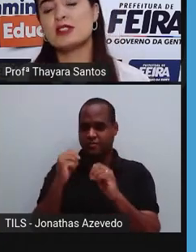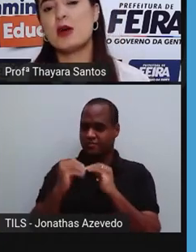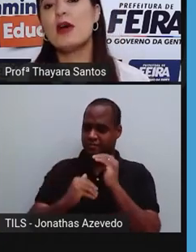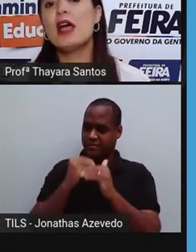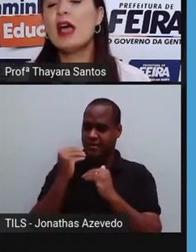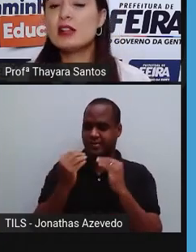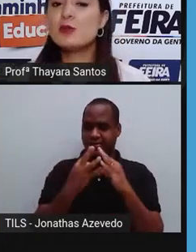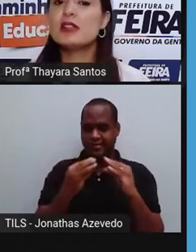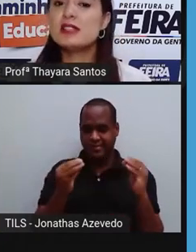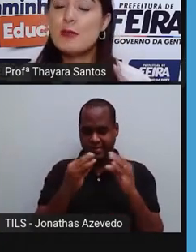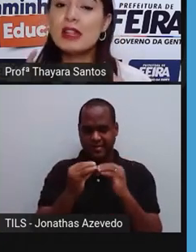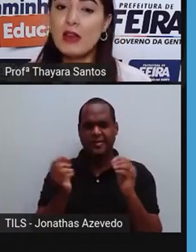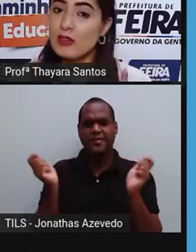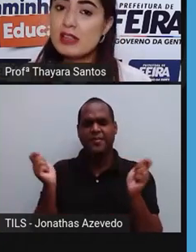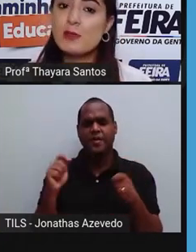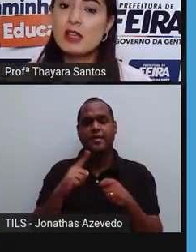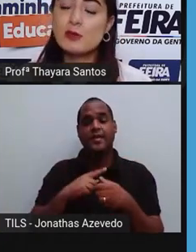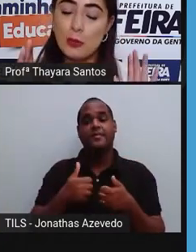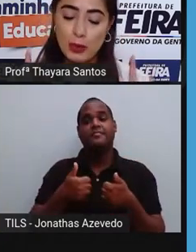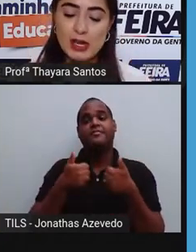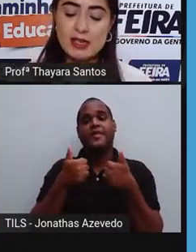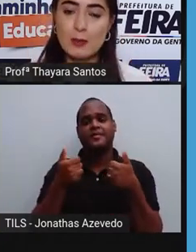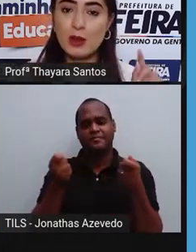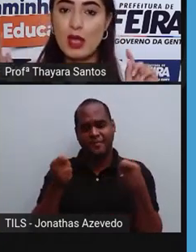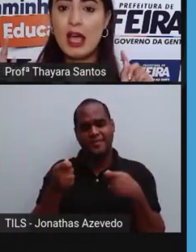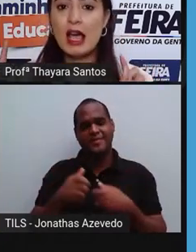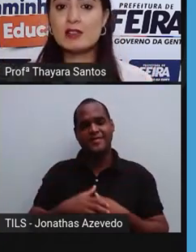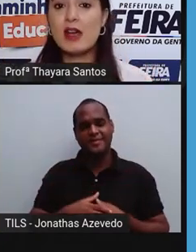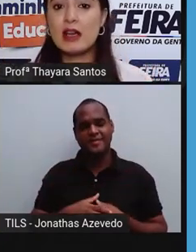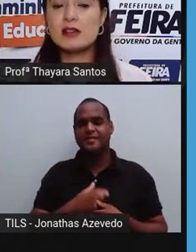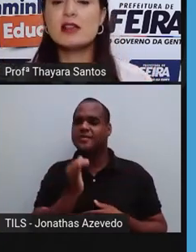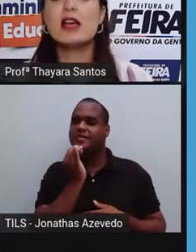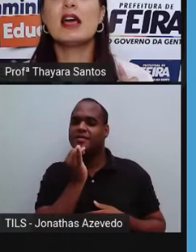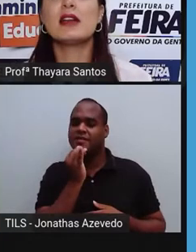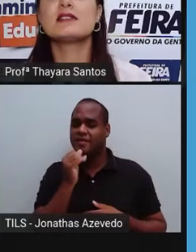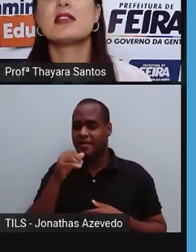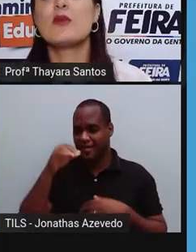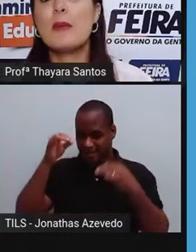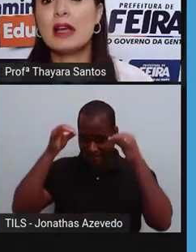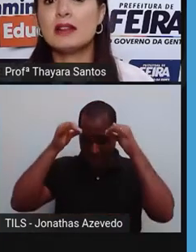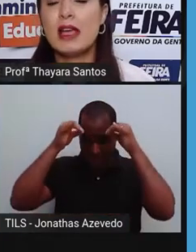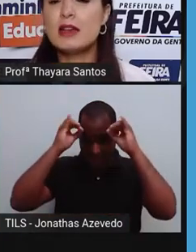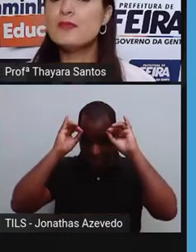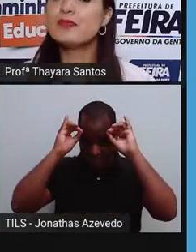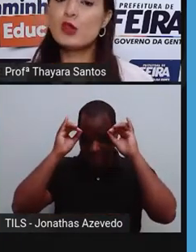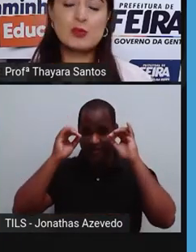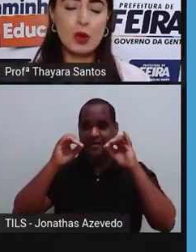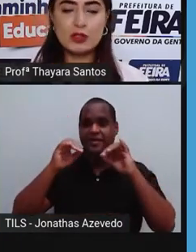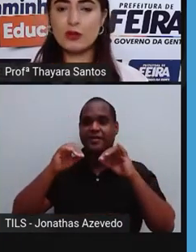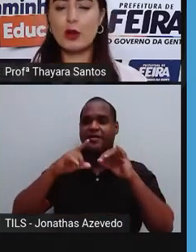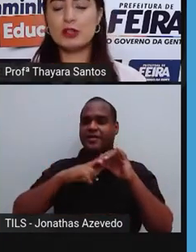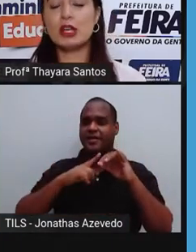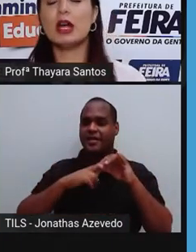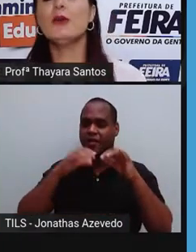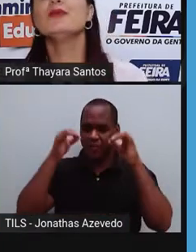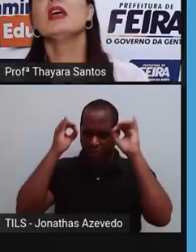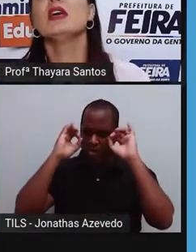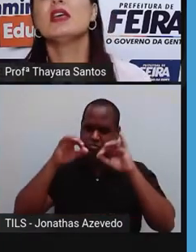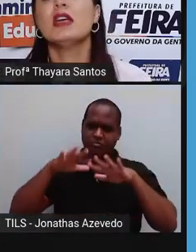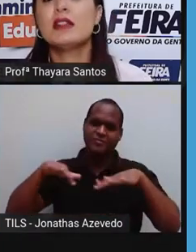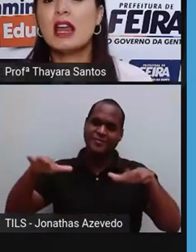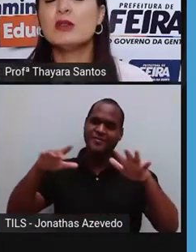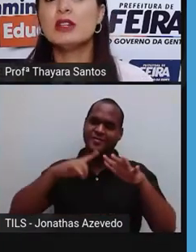decomposição, elas podem ser benéficas mesmo. Por exemplo, as vacas, elas têm uma bactéria, os bois de uma forma geral,